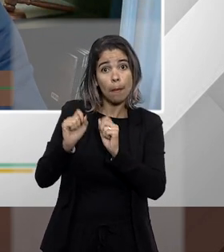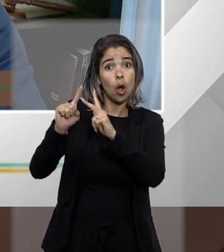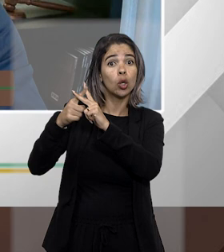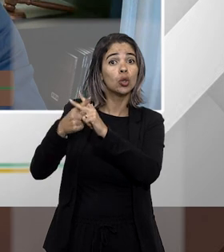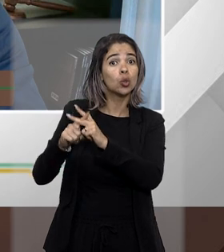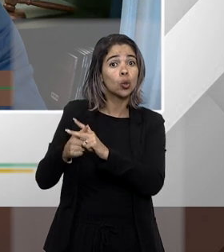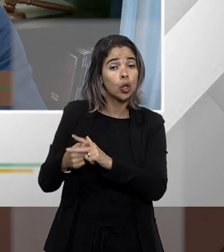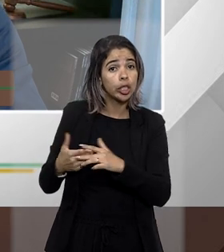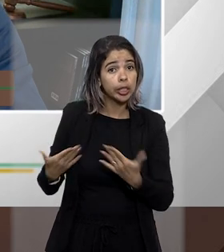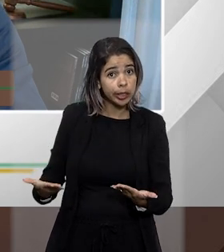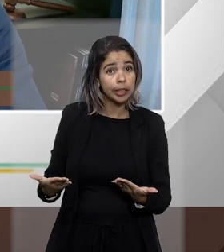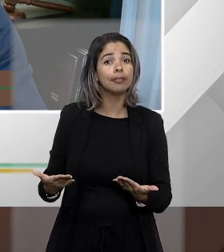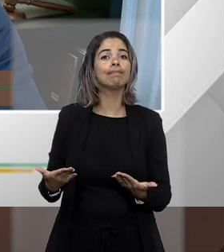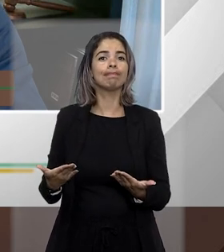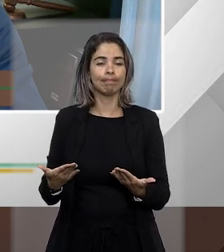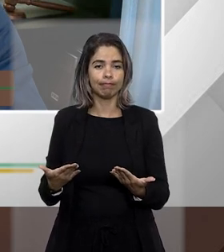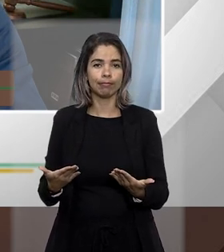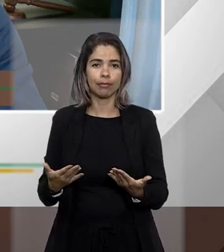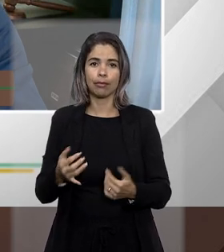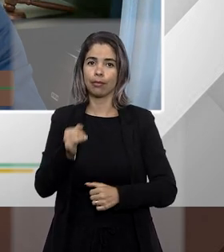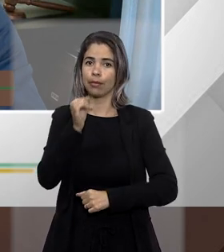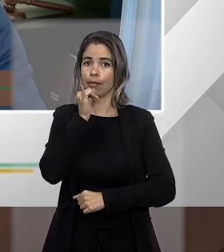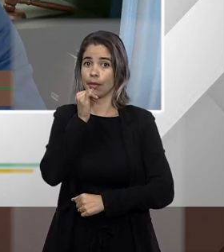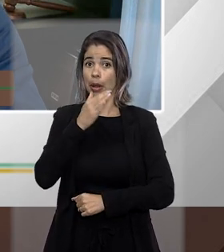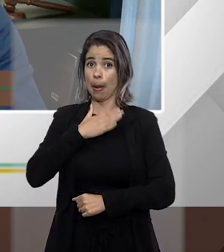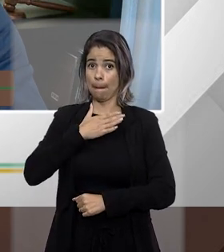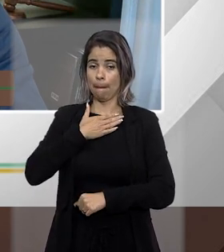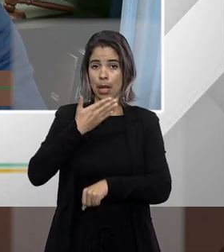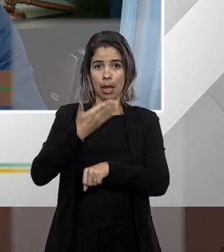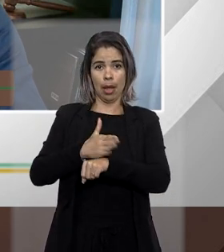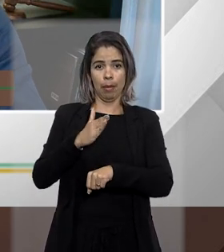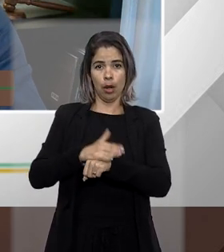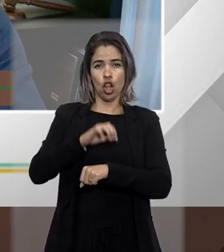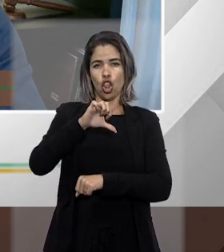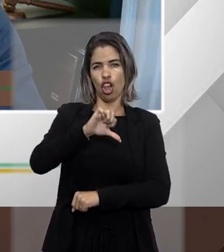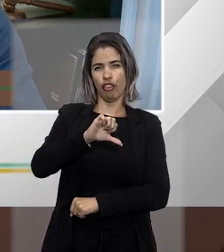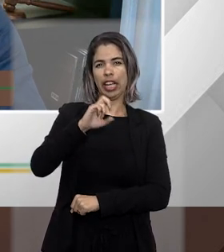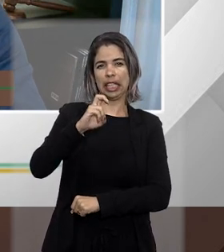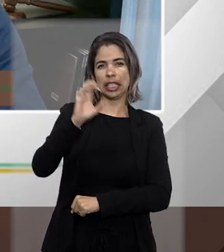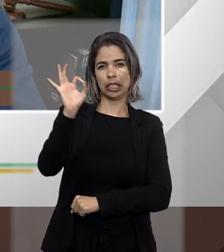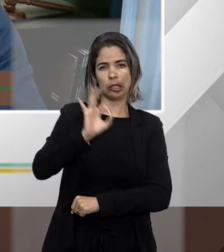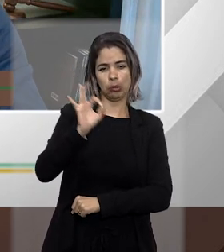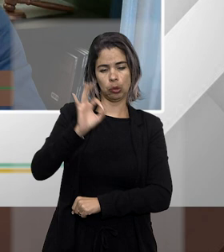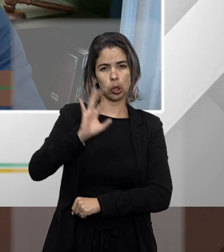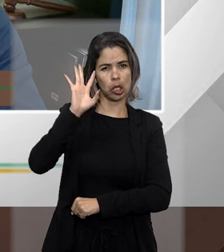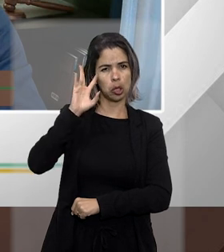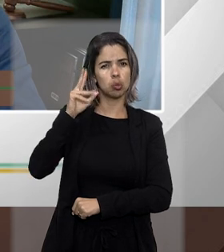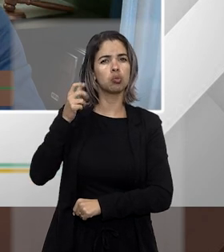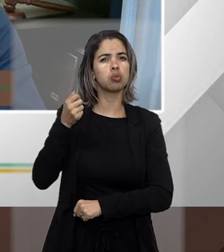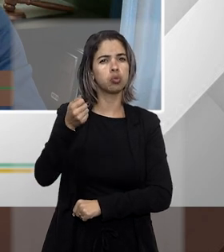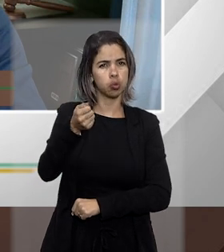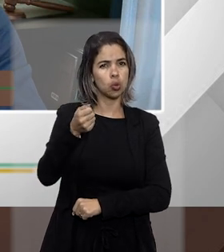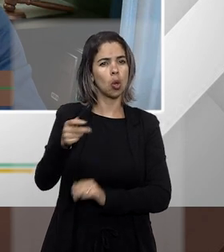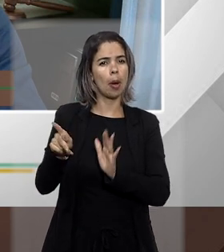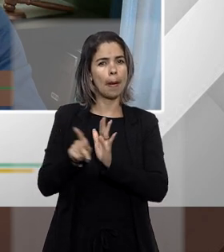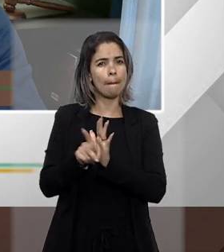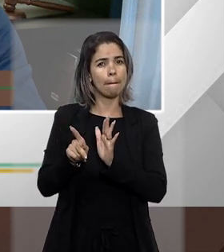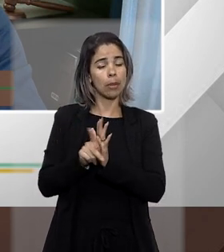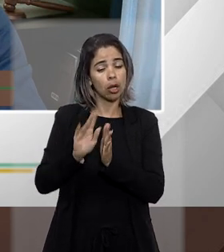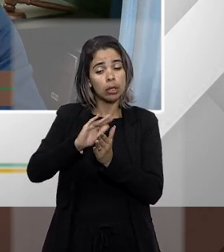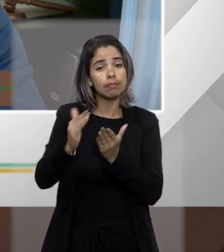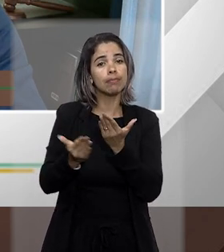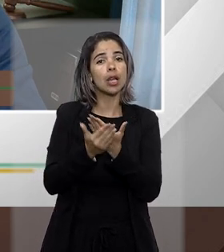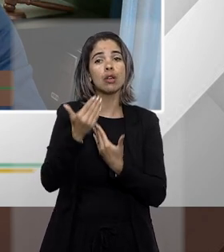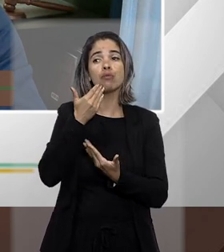minha prática 95% aí dos meus despachos para se emendar uma petição inicial 95% são atendidos pelos